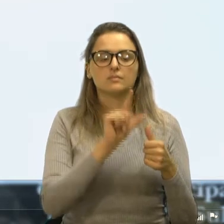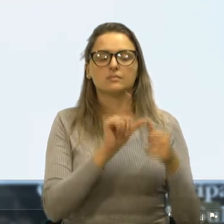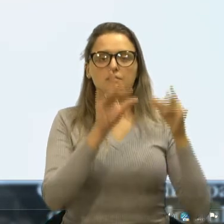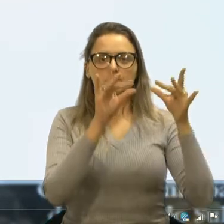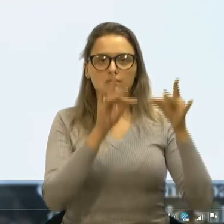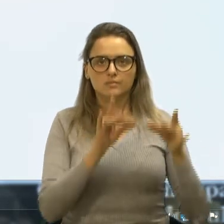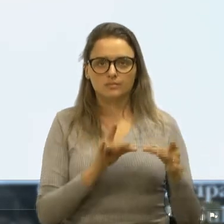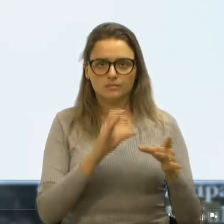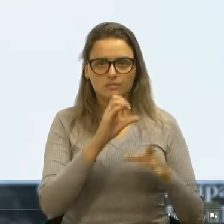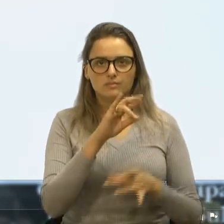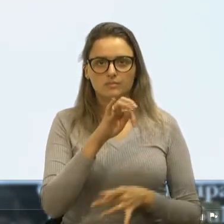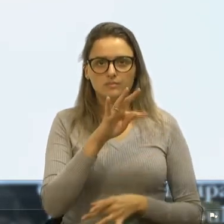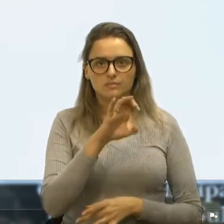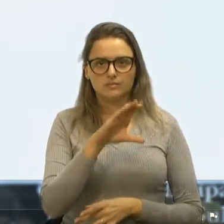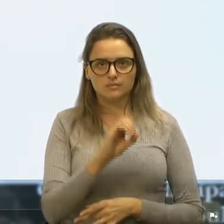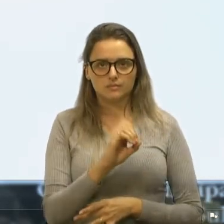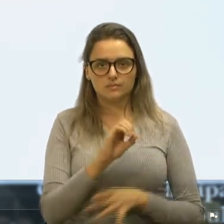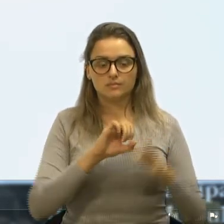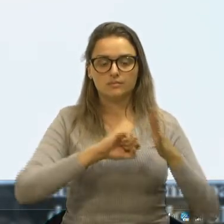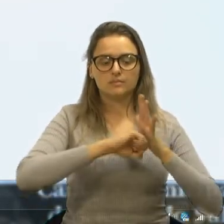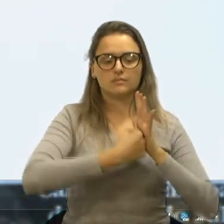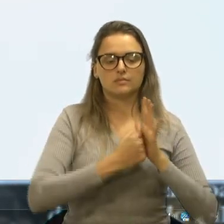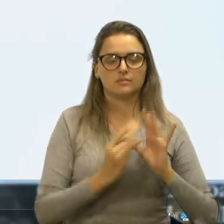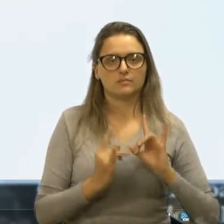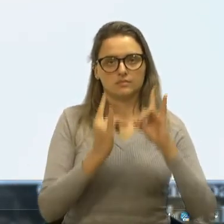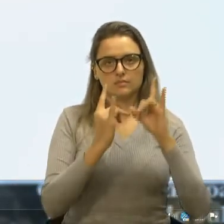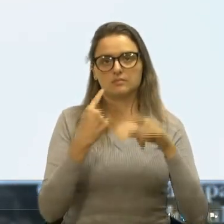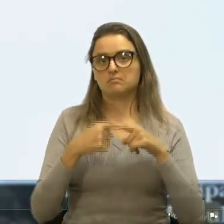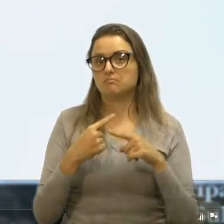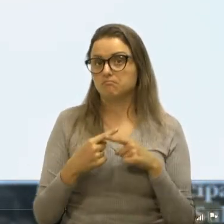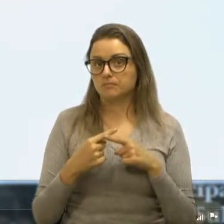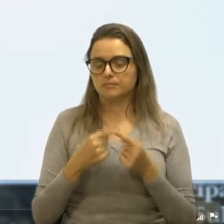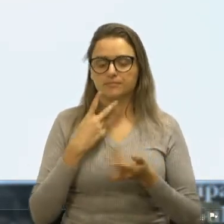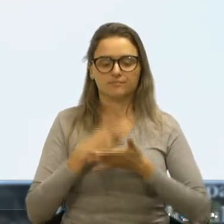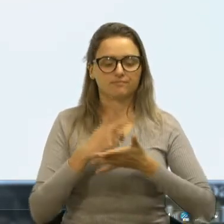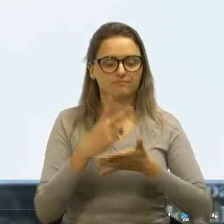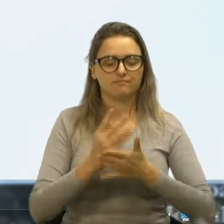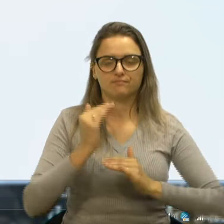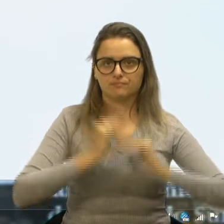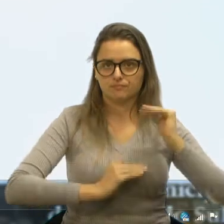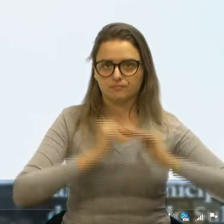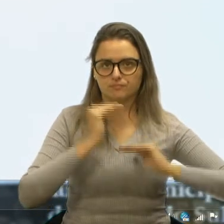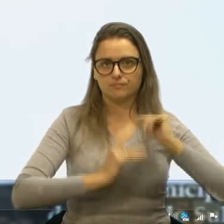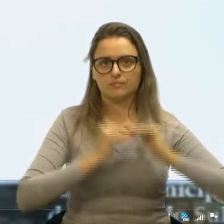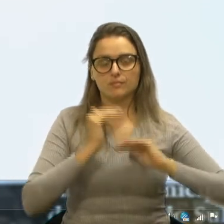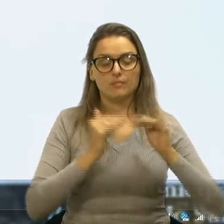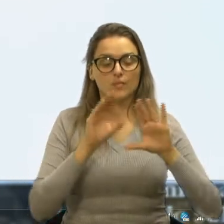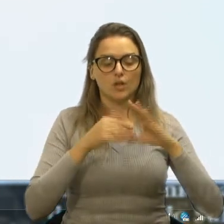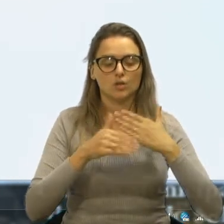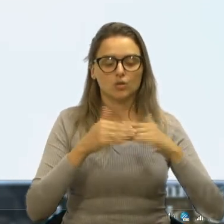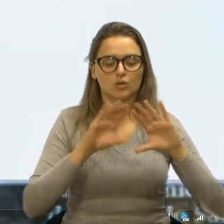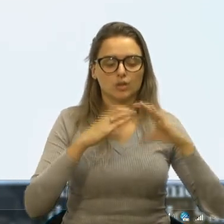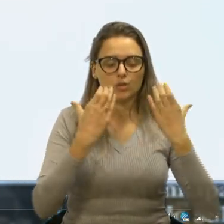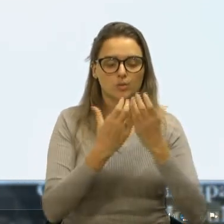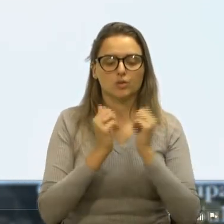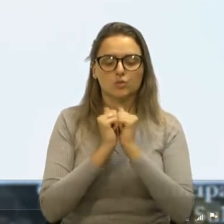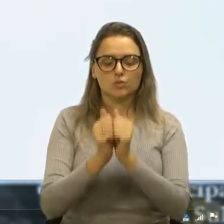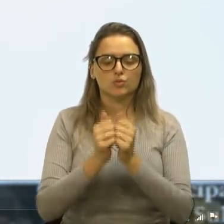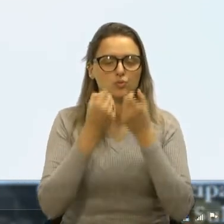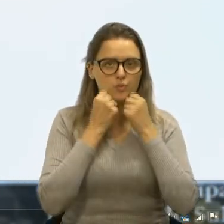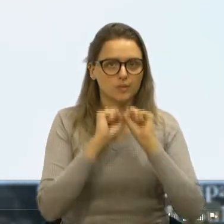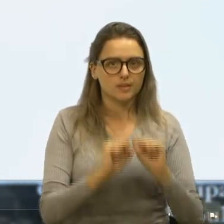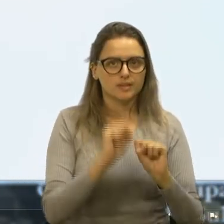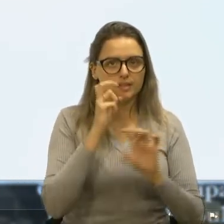técnicos para a interdição do prédio? Porque vinha sendo construído até então a comunidade, junto à Secretaria da Cultura,